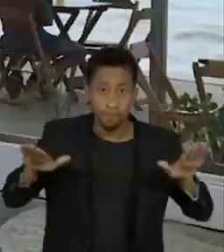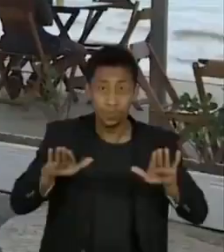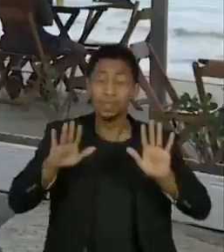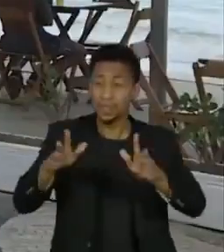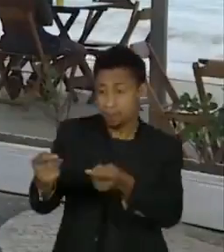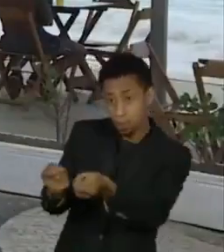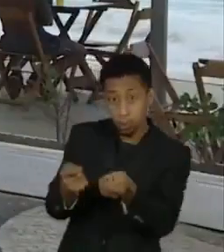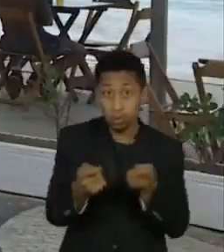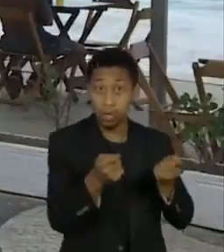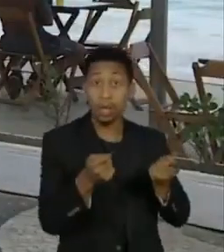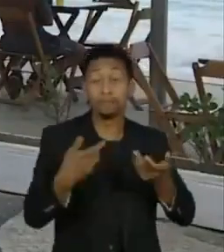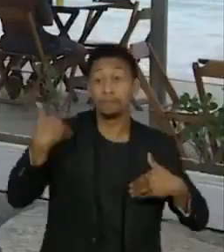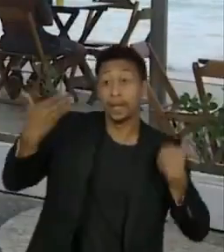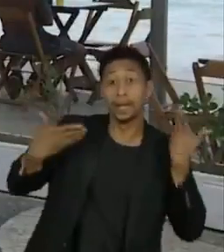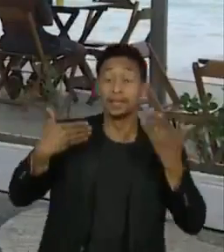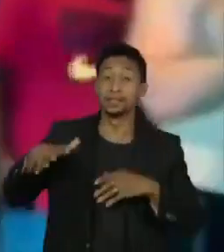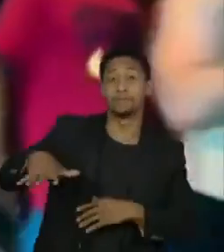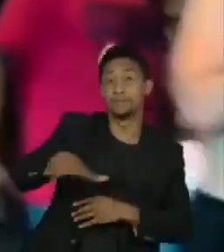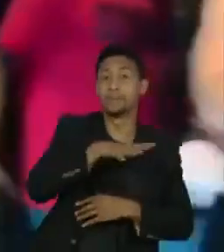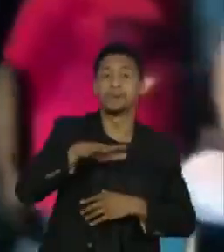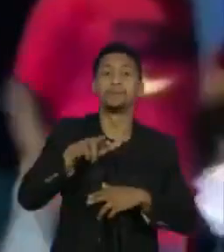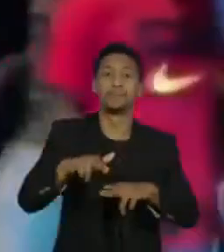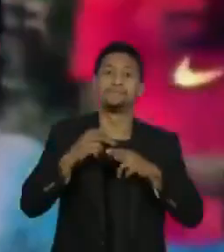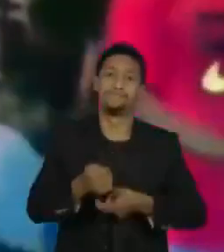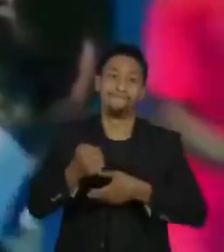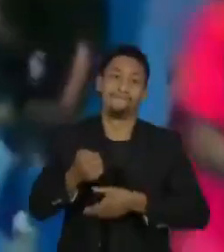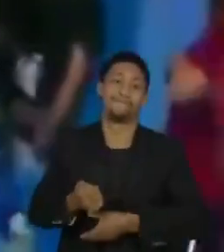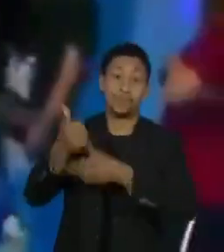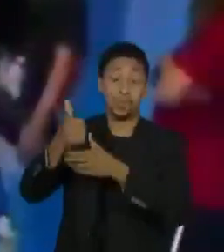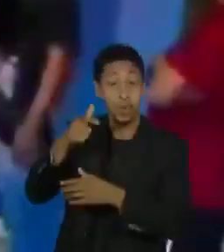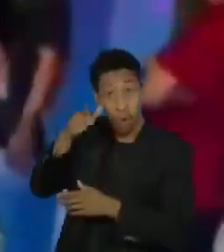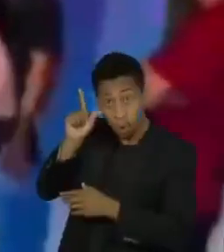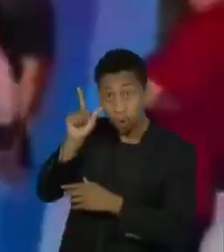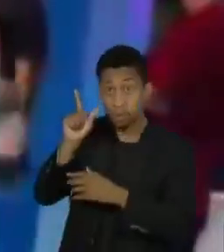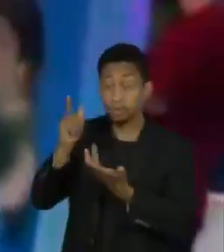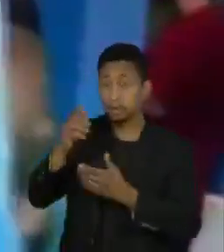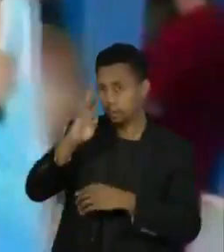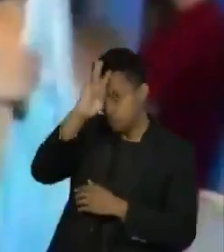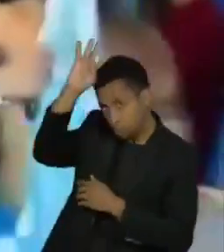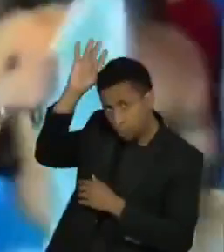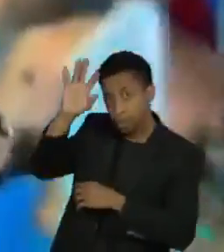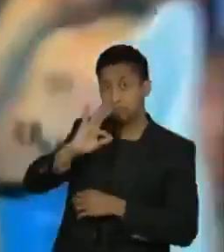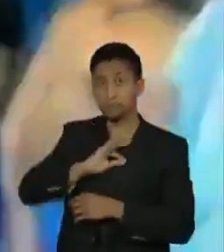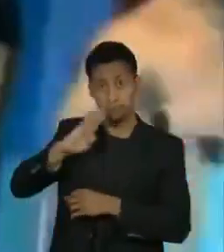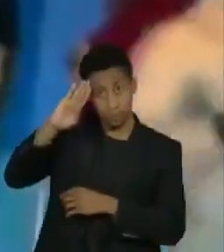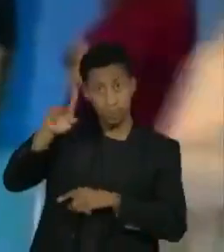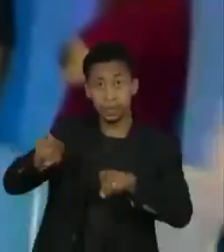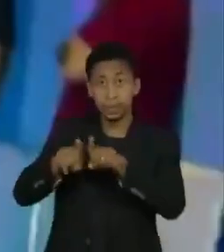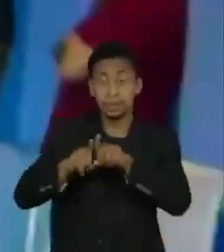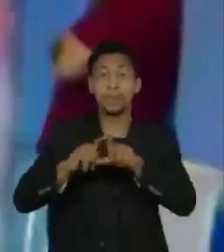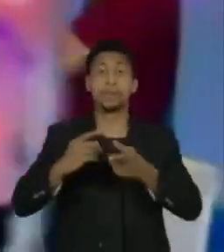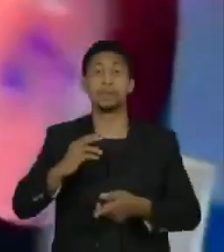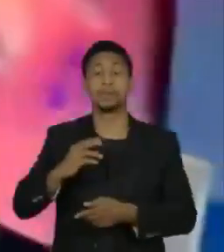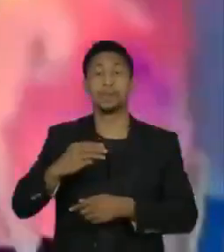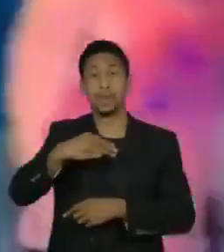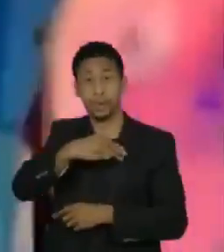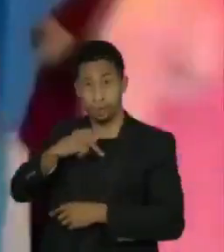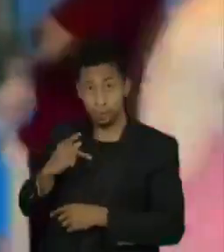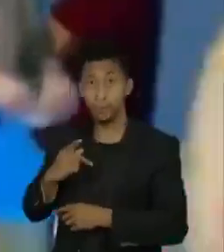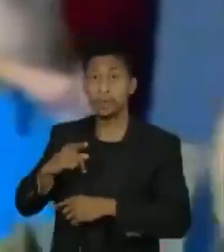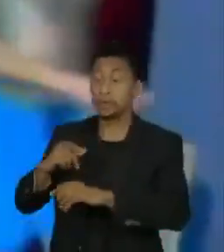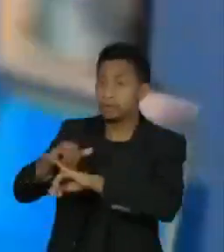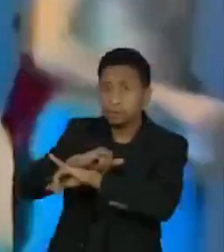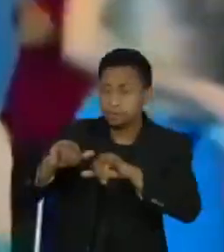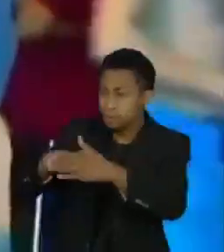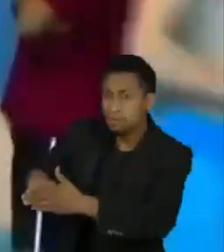número de turistas que chegam à cidade para o Réveillon. Na noite de ontem, o Corpo de Bombeiros, Guarda Municipal e Polícia Militar interditaram